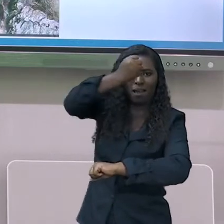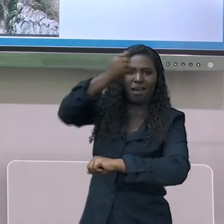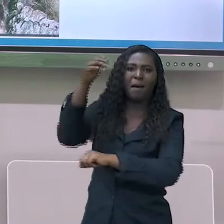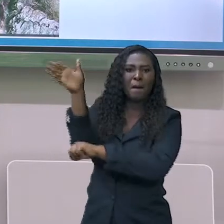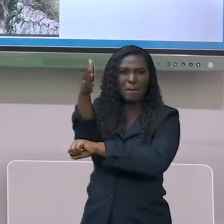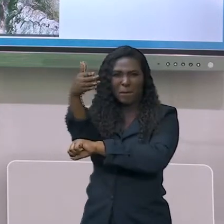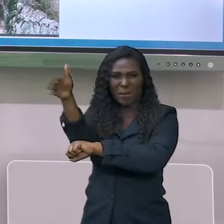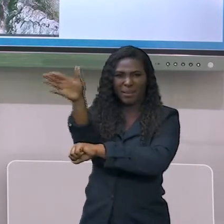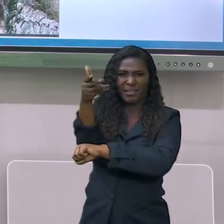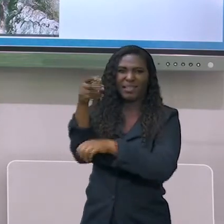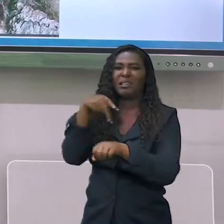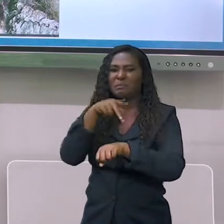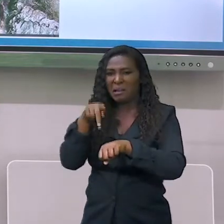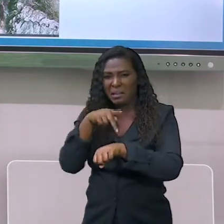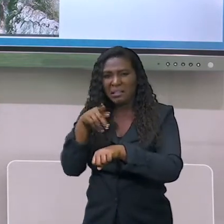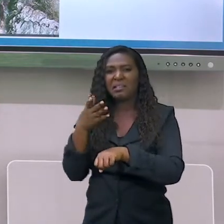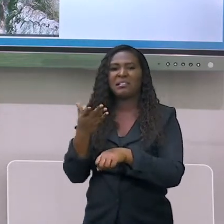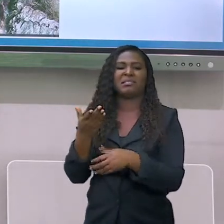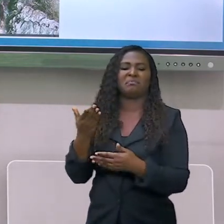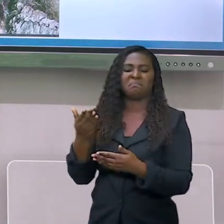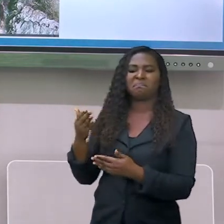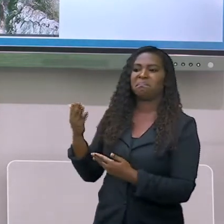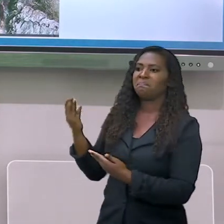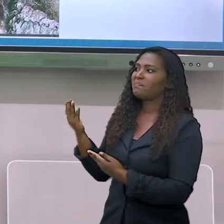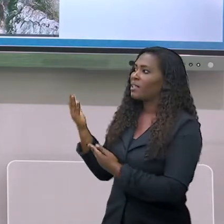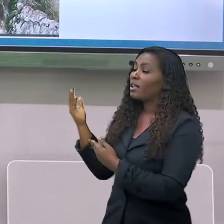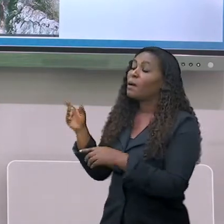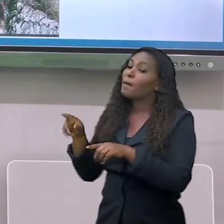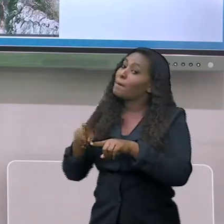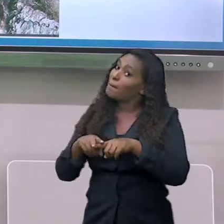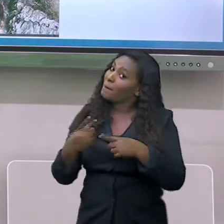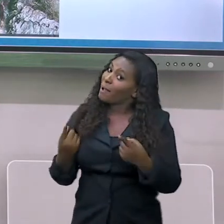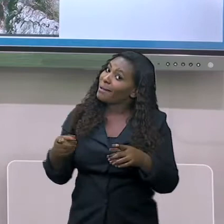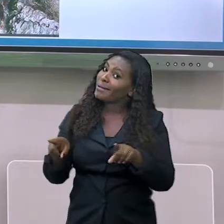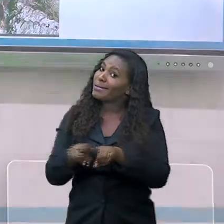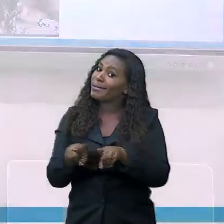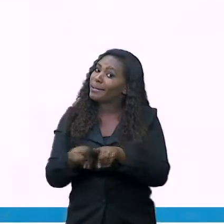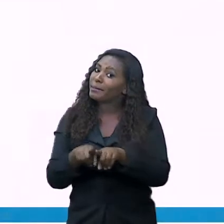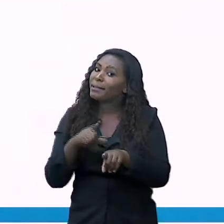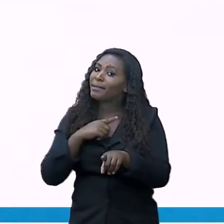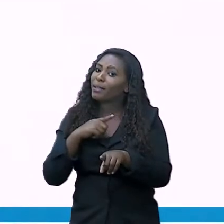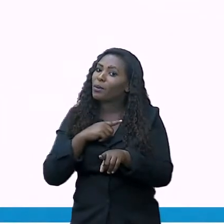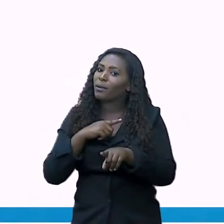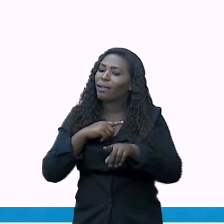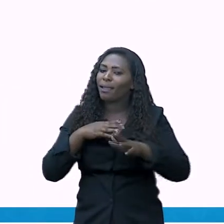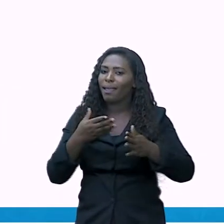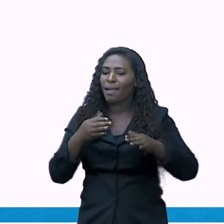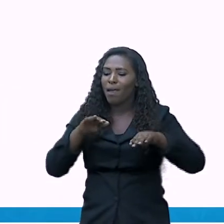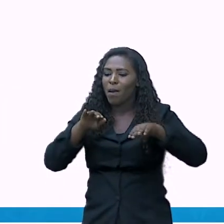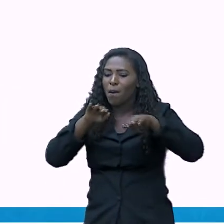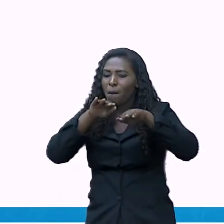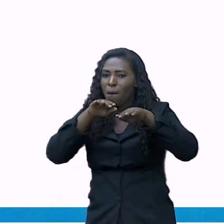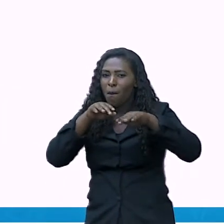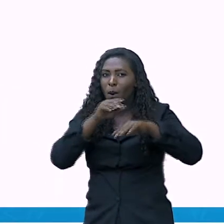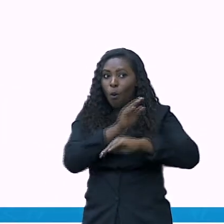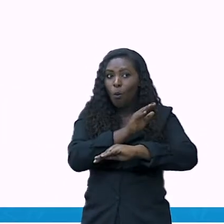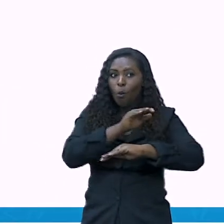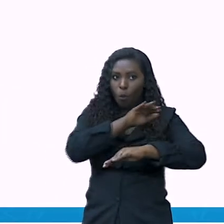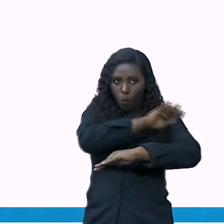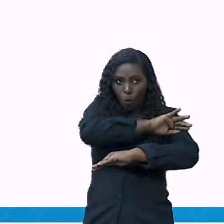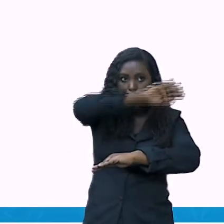Mas também temos o ponto mais baixo da Terra, o mar morto. É interessante.